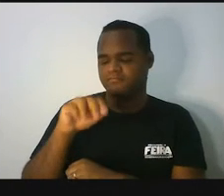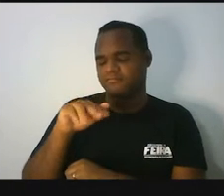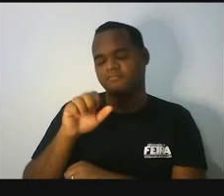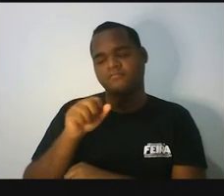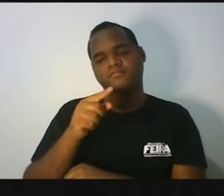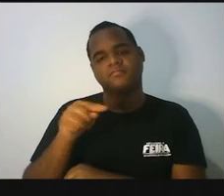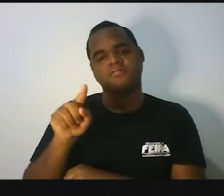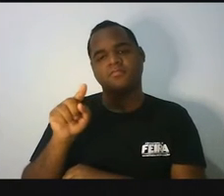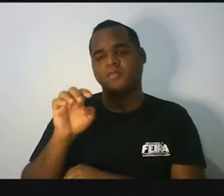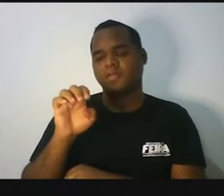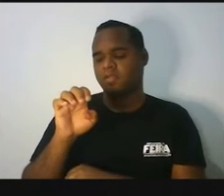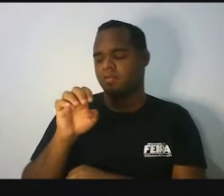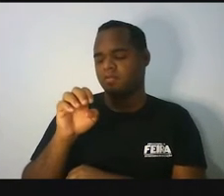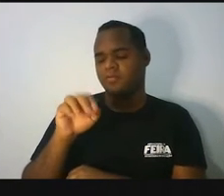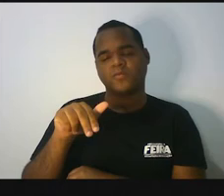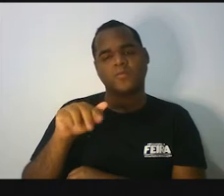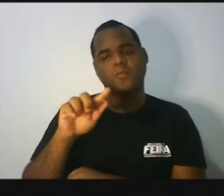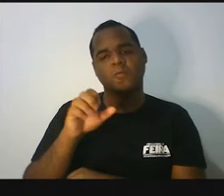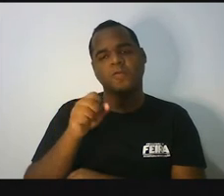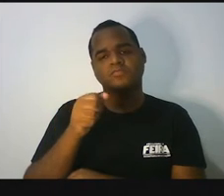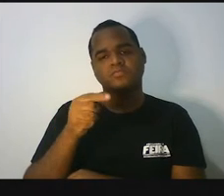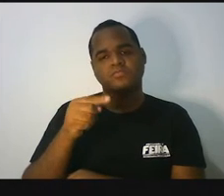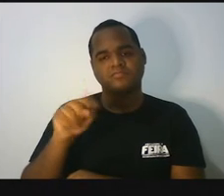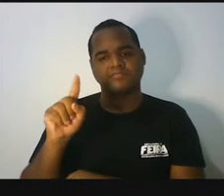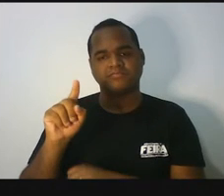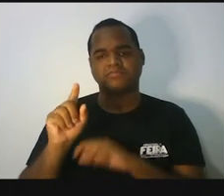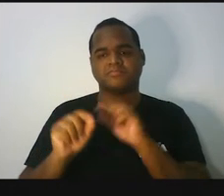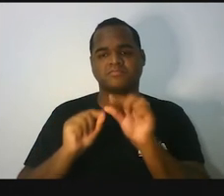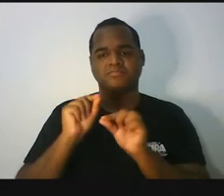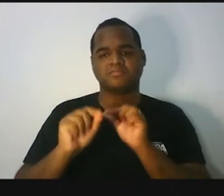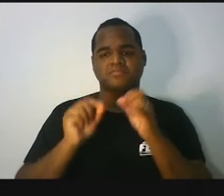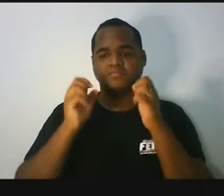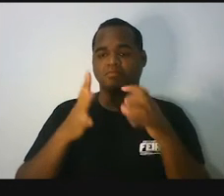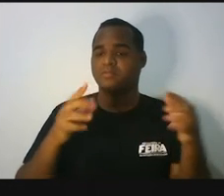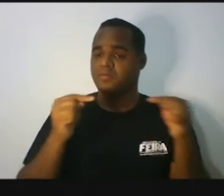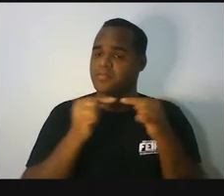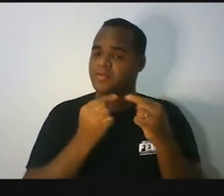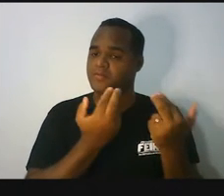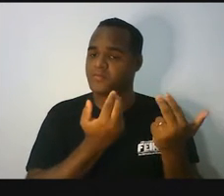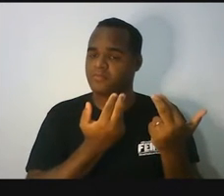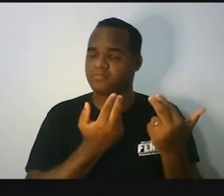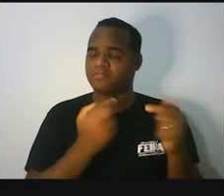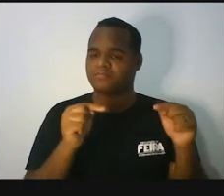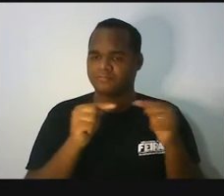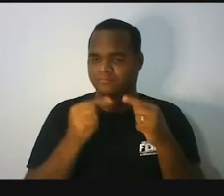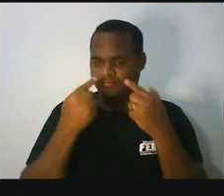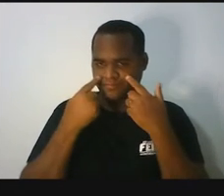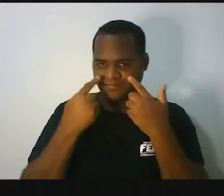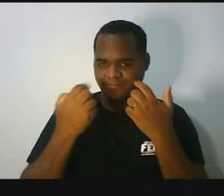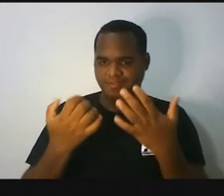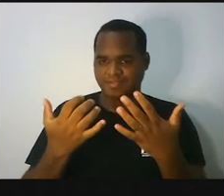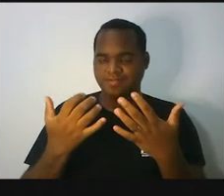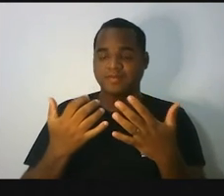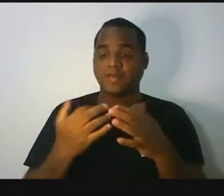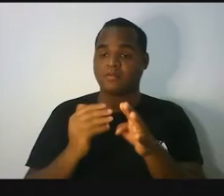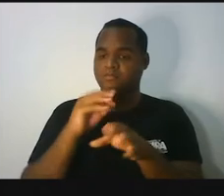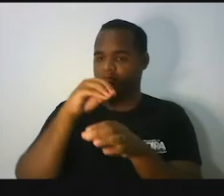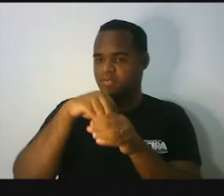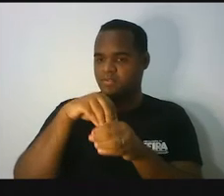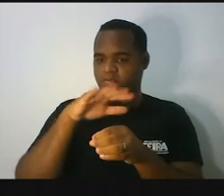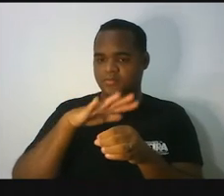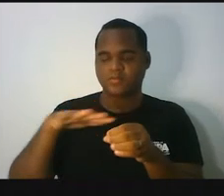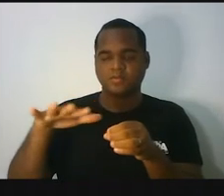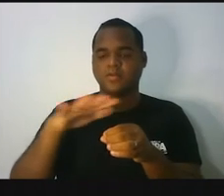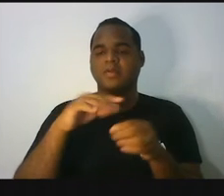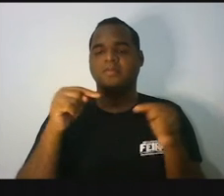equação? Equa significa igualdade. E veja que dentro da equação,